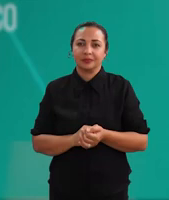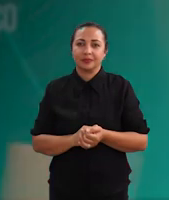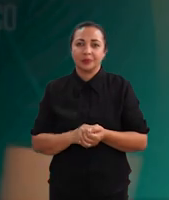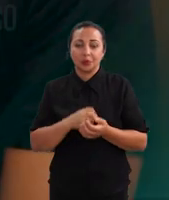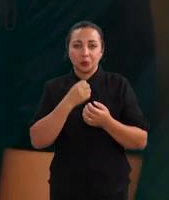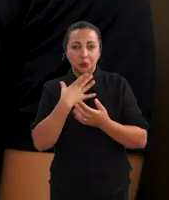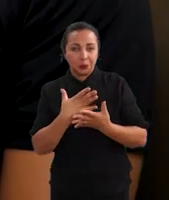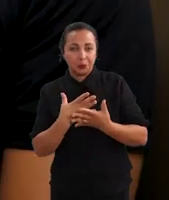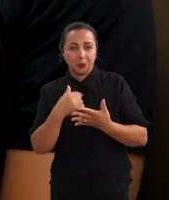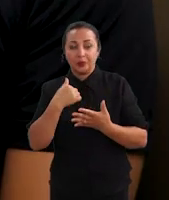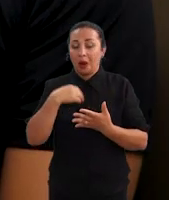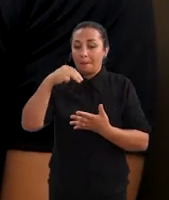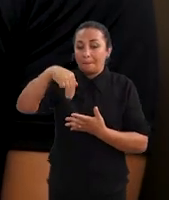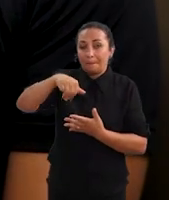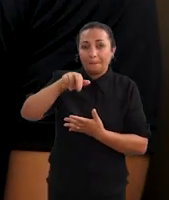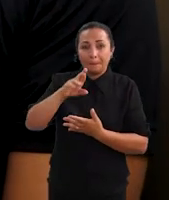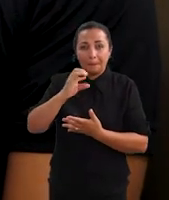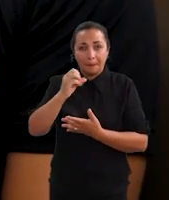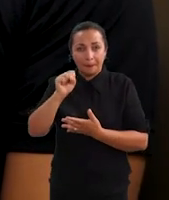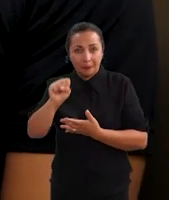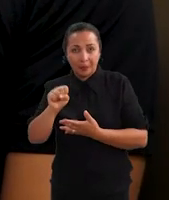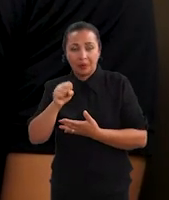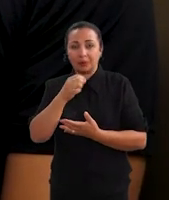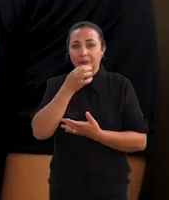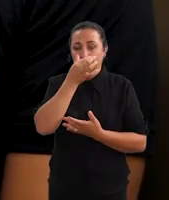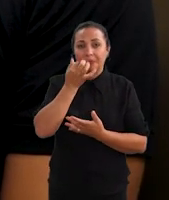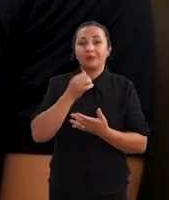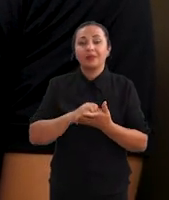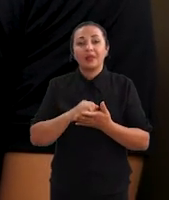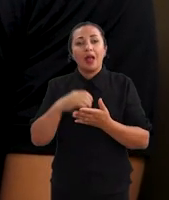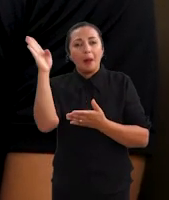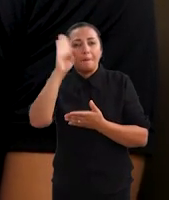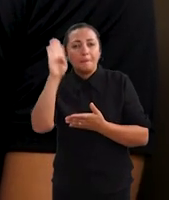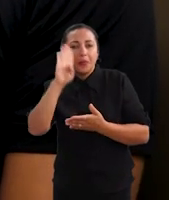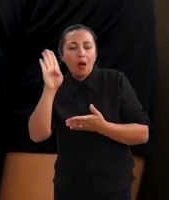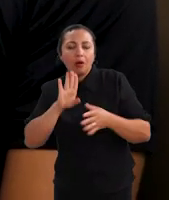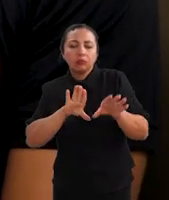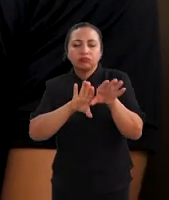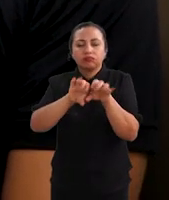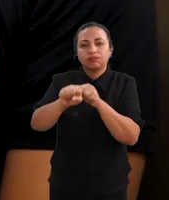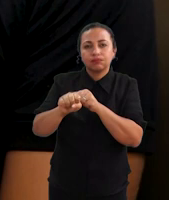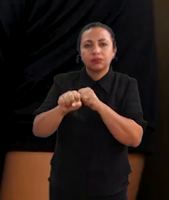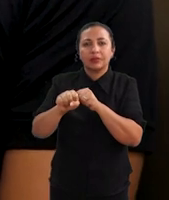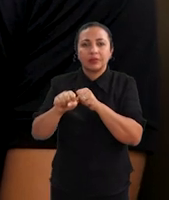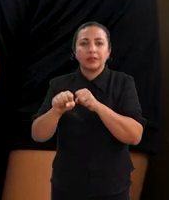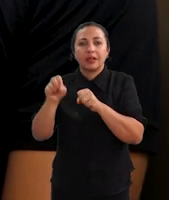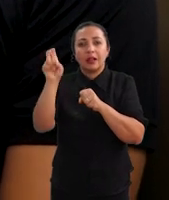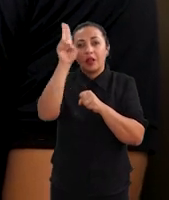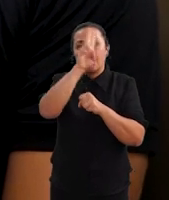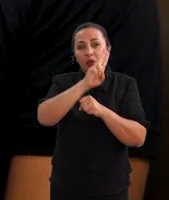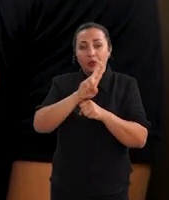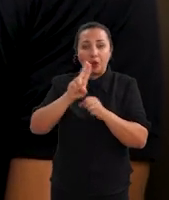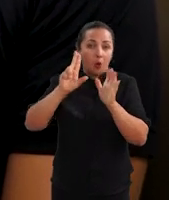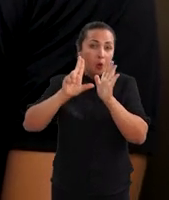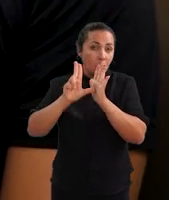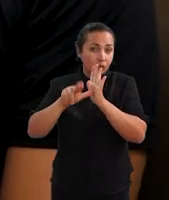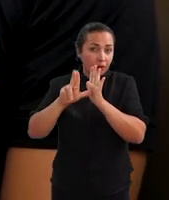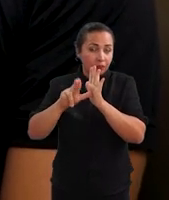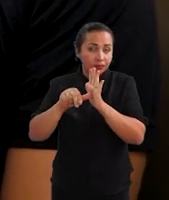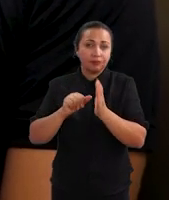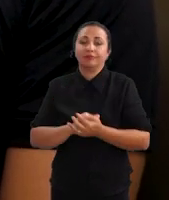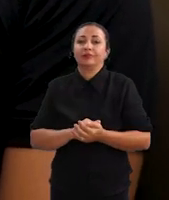Bom, eu sou o Marco Gibeiro. Eu sou biólogo, formado pela Universidade Federal de Alagoas